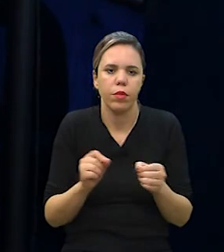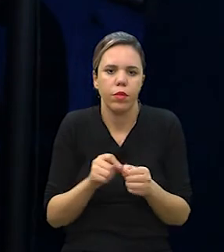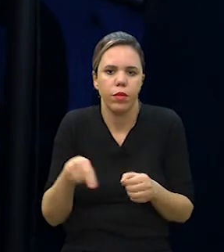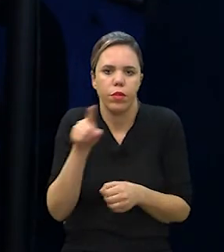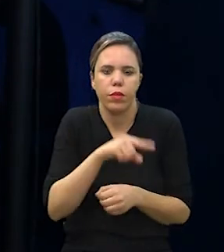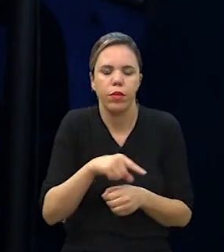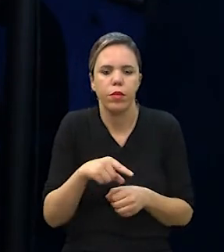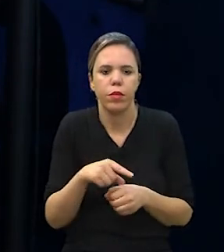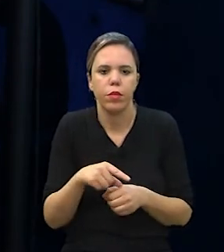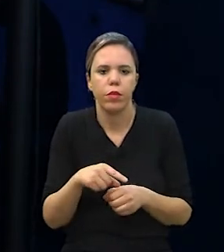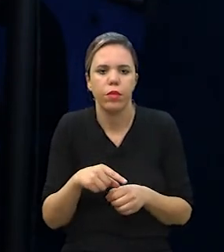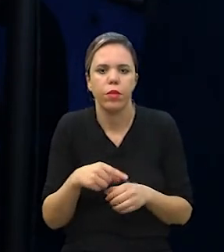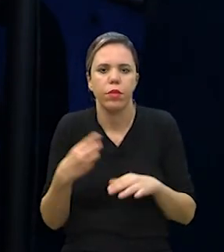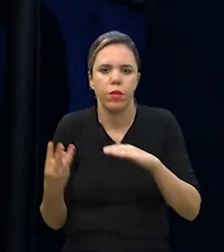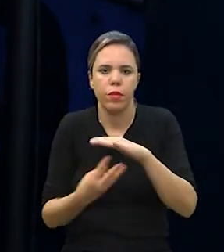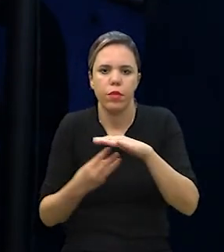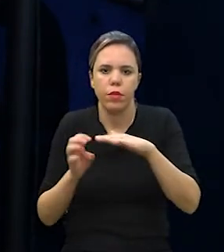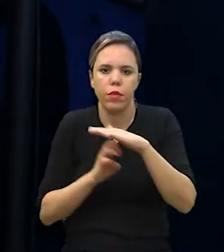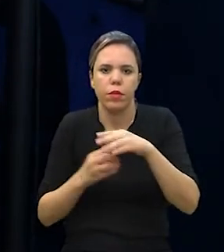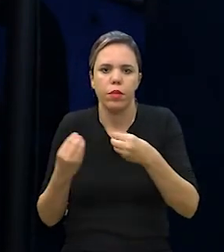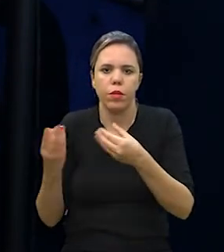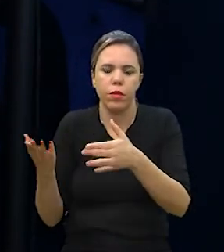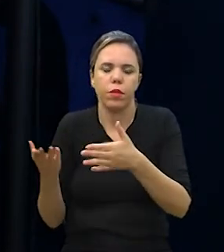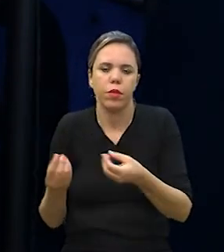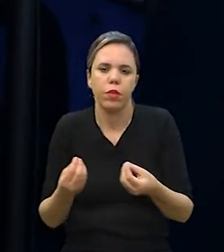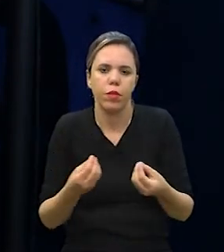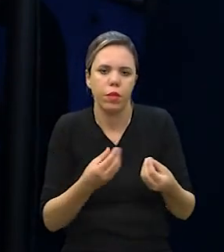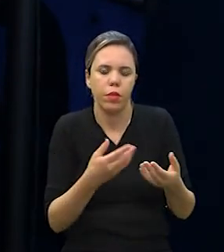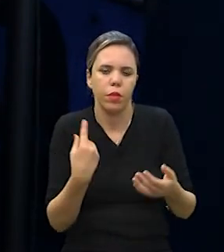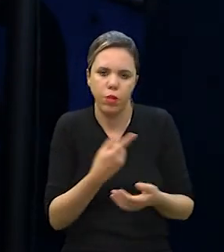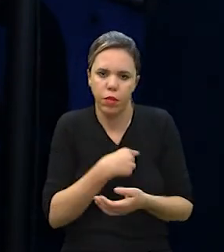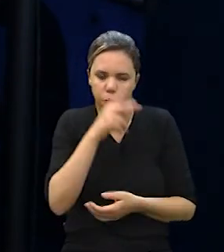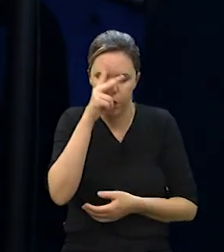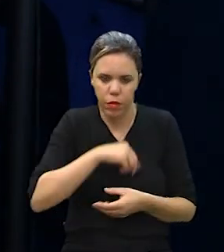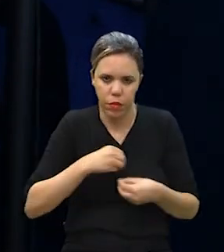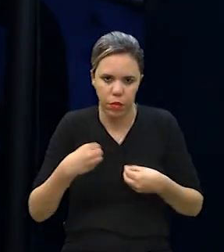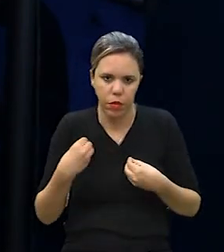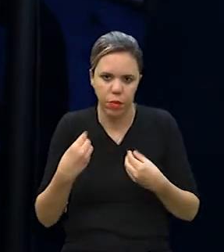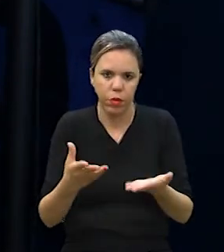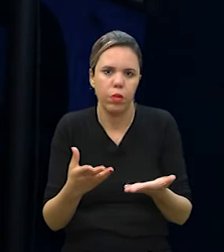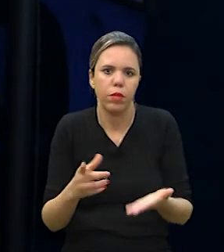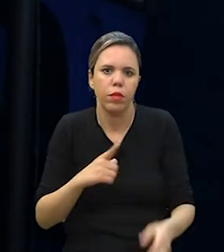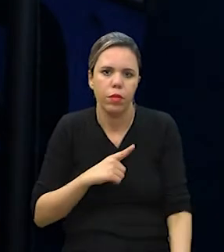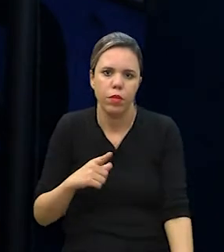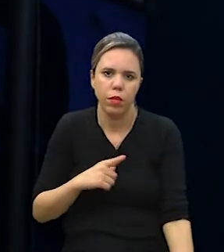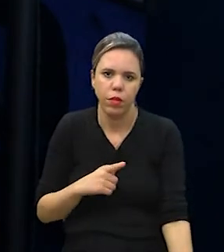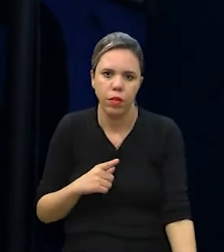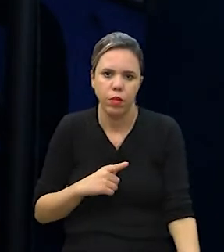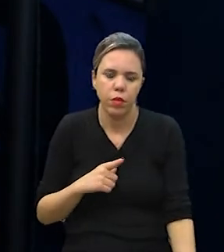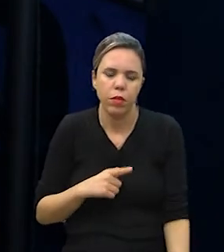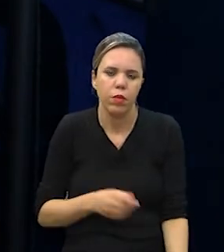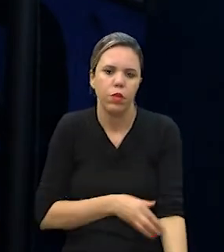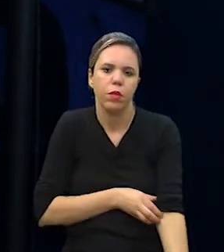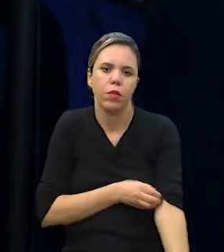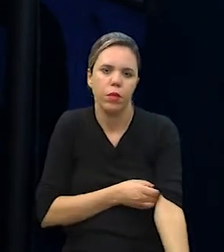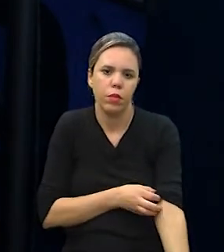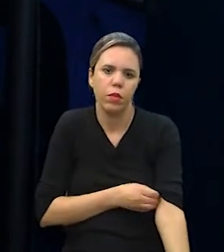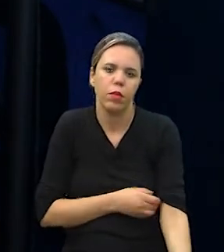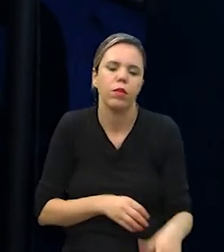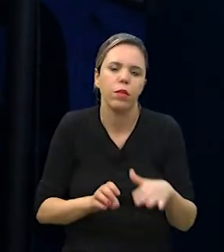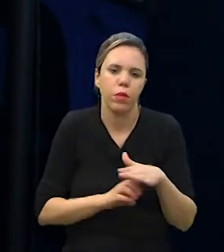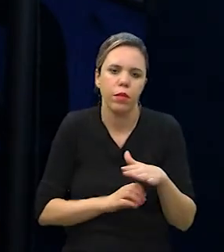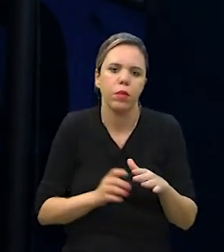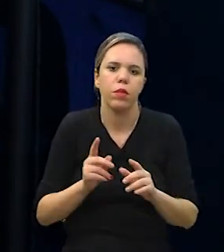é feita por vocês ou você terceiriza isso? Hoje nós fazemos a entrega, nós temos um motoboy próprio